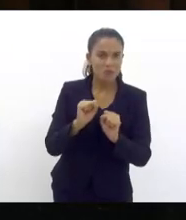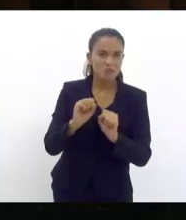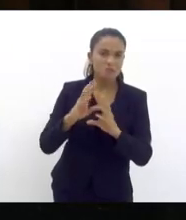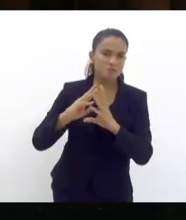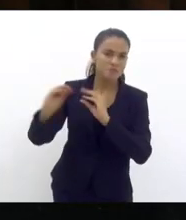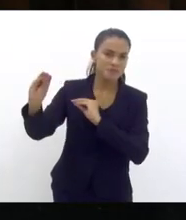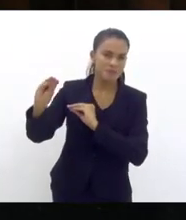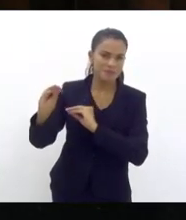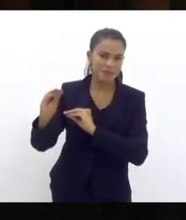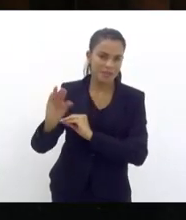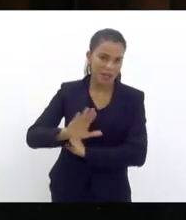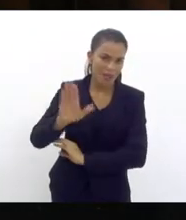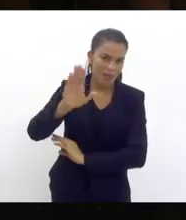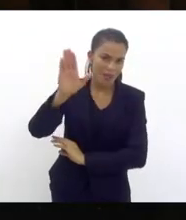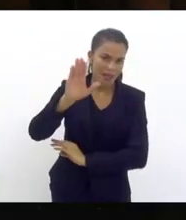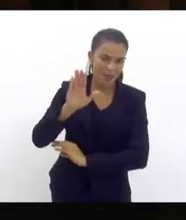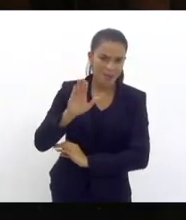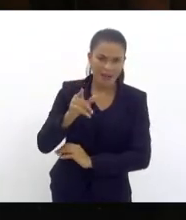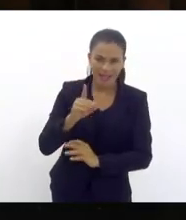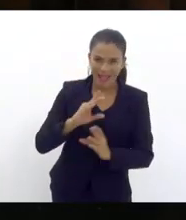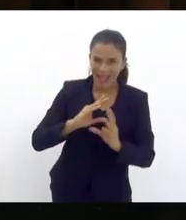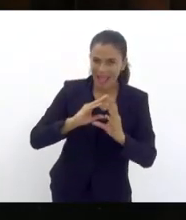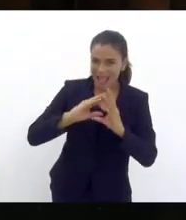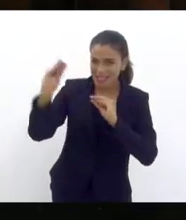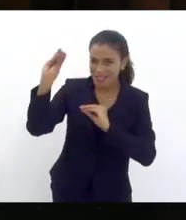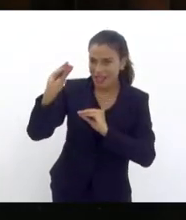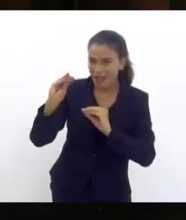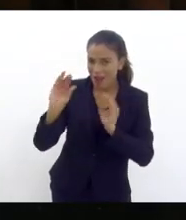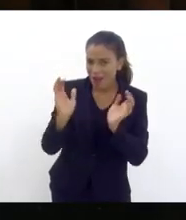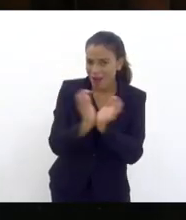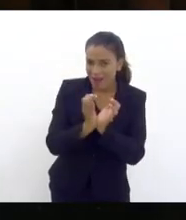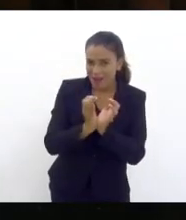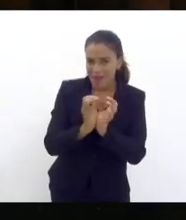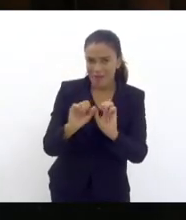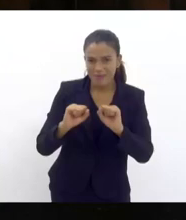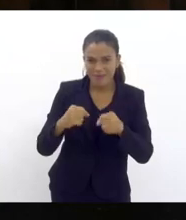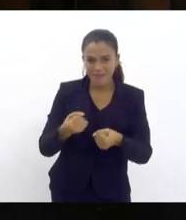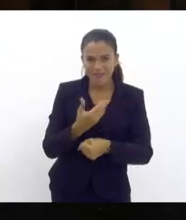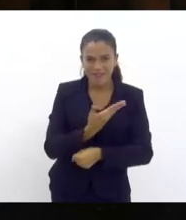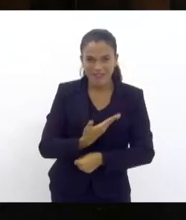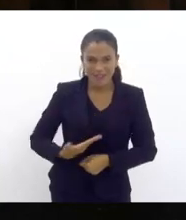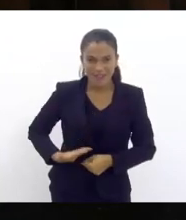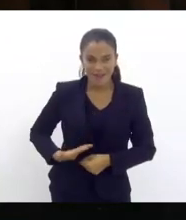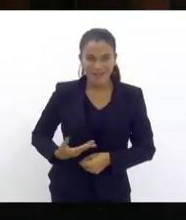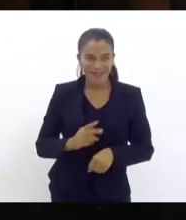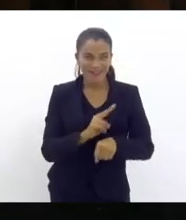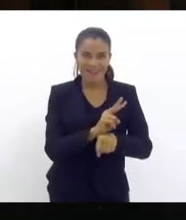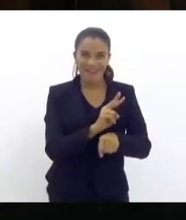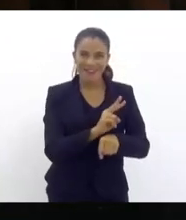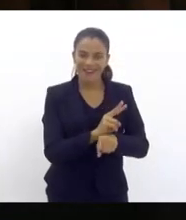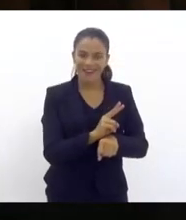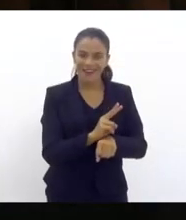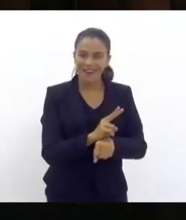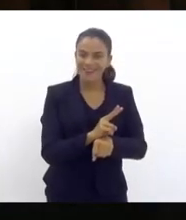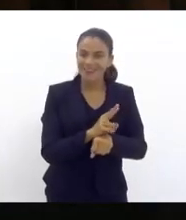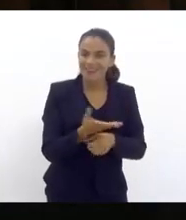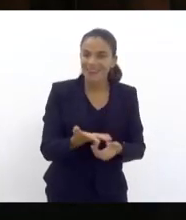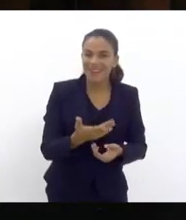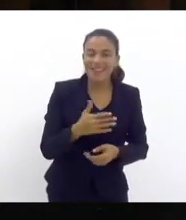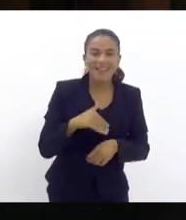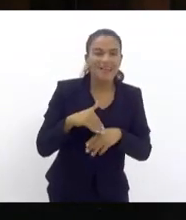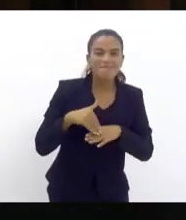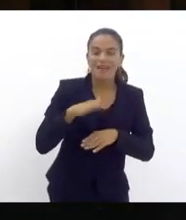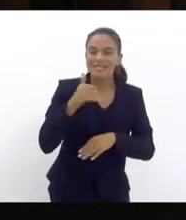dentro da maré. Mas como assim? Retirar uma equipe da defensoria pública enquanto cerca de 140